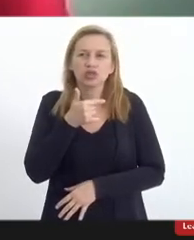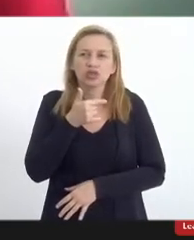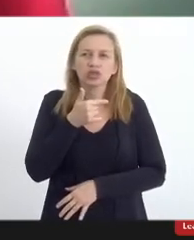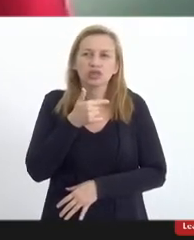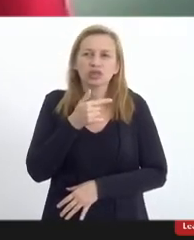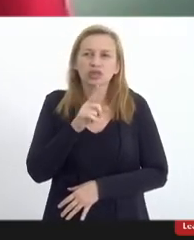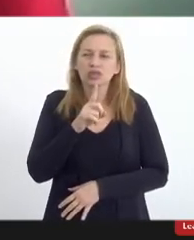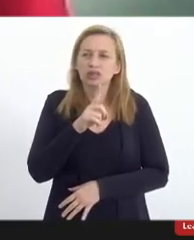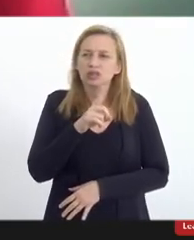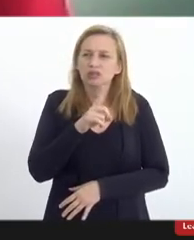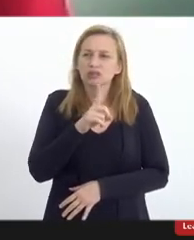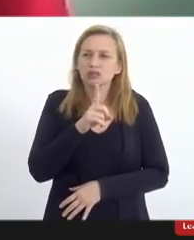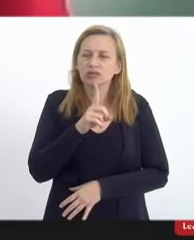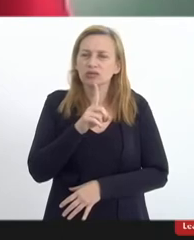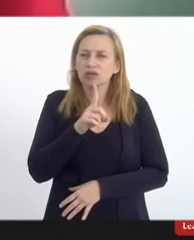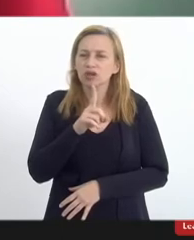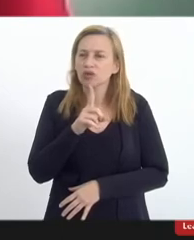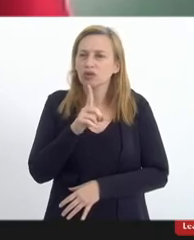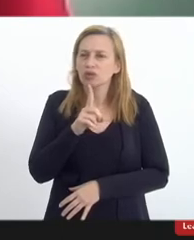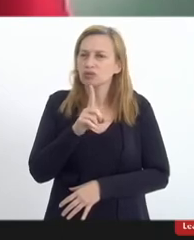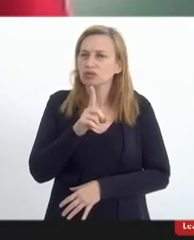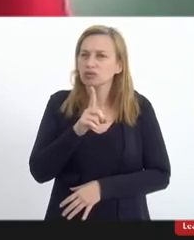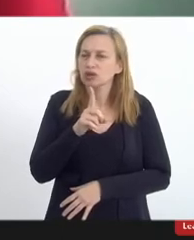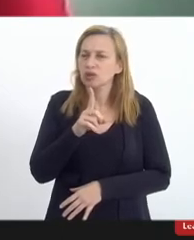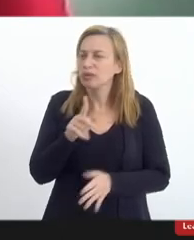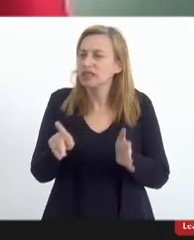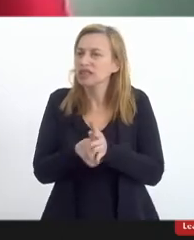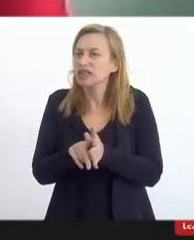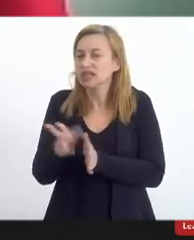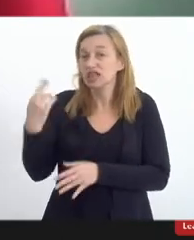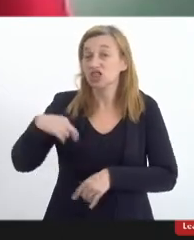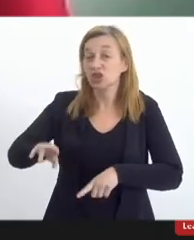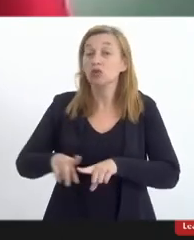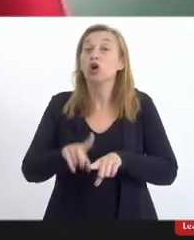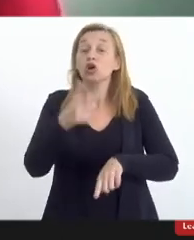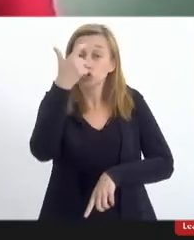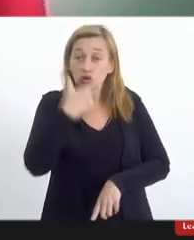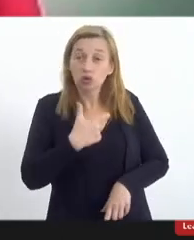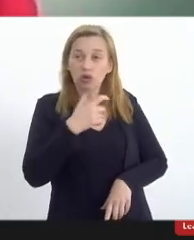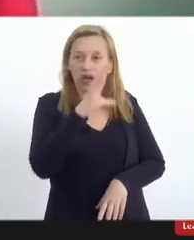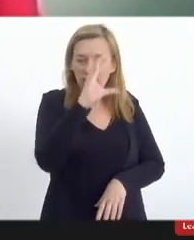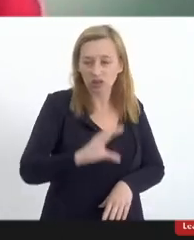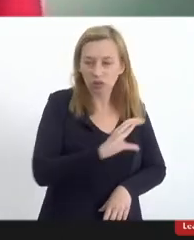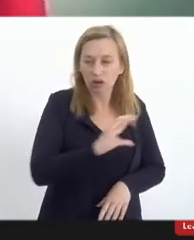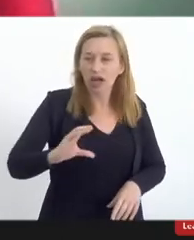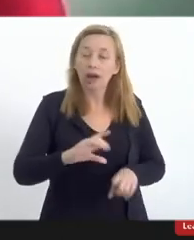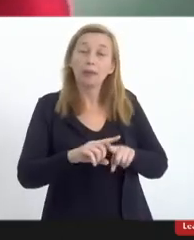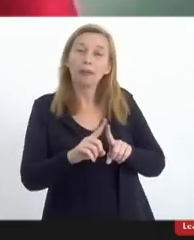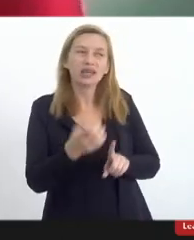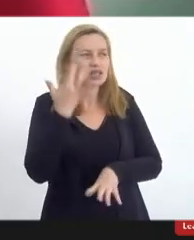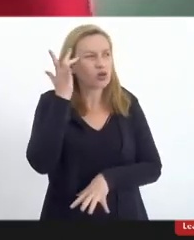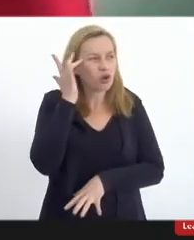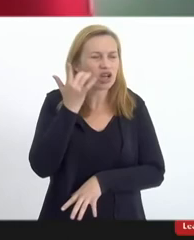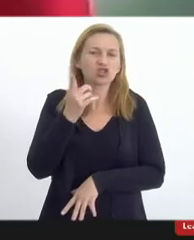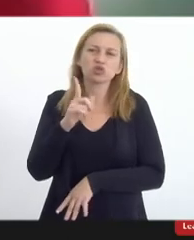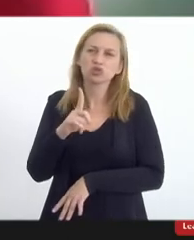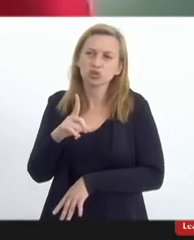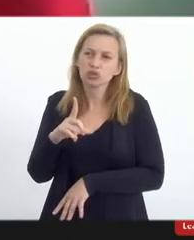não professe essa religião eu sou uma mulher católica mas eu acho que há um matriarcado na condução dessas